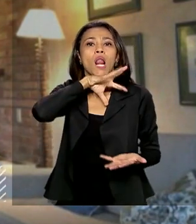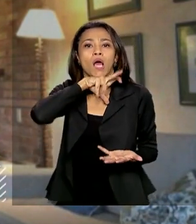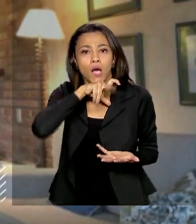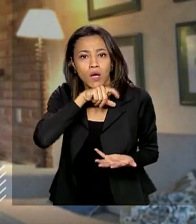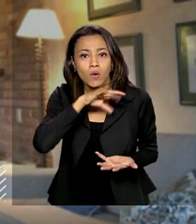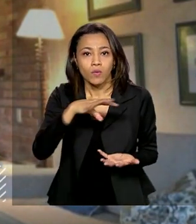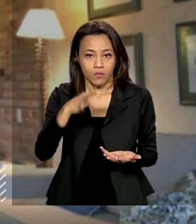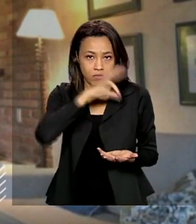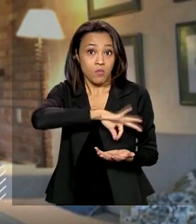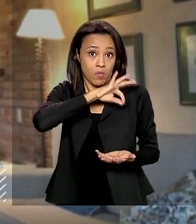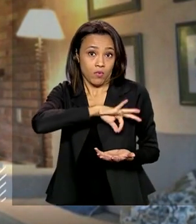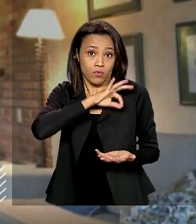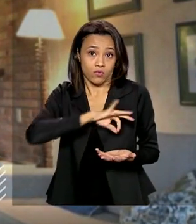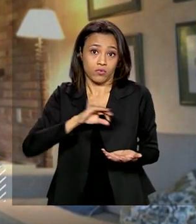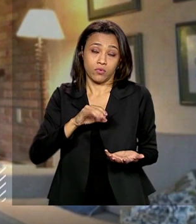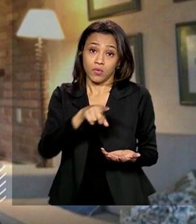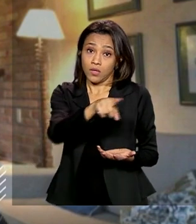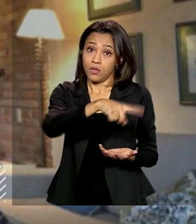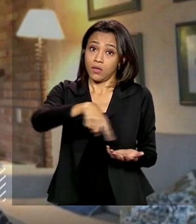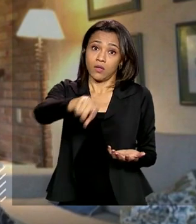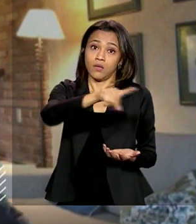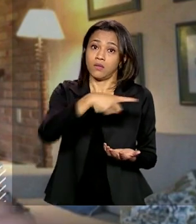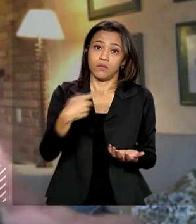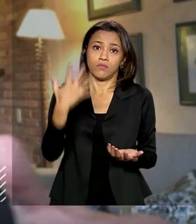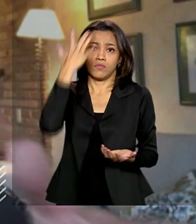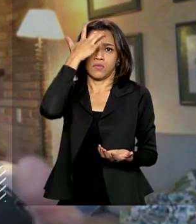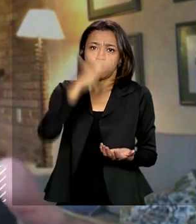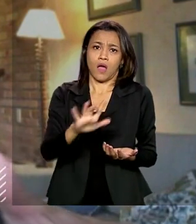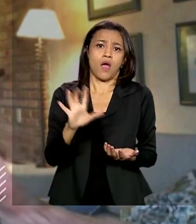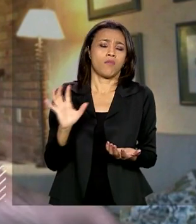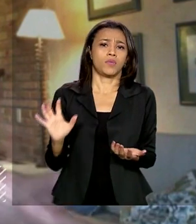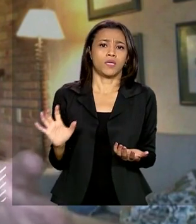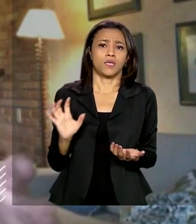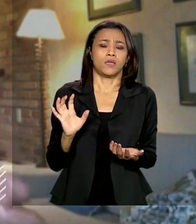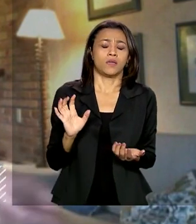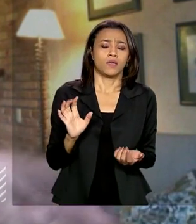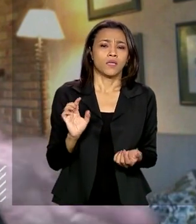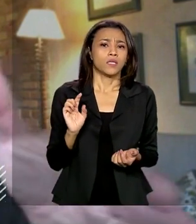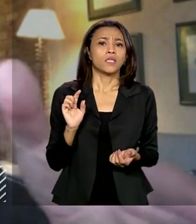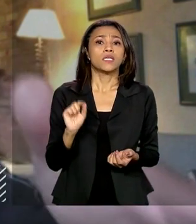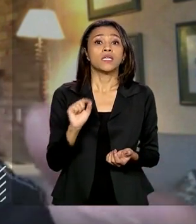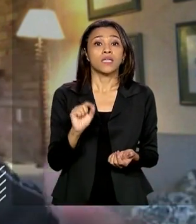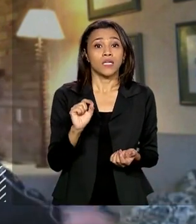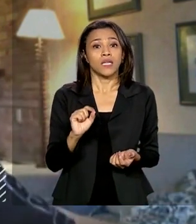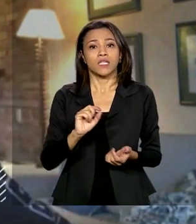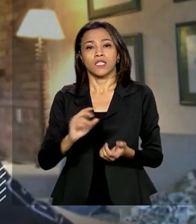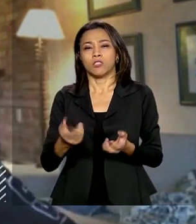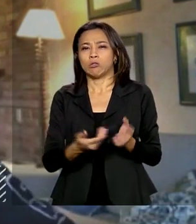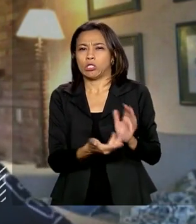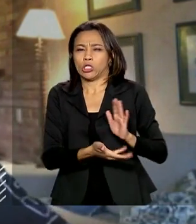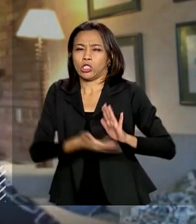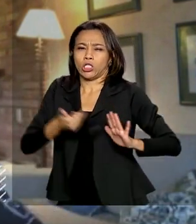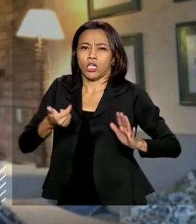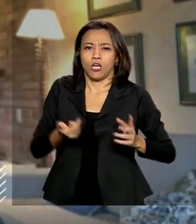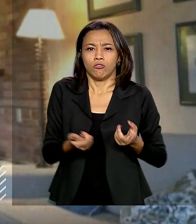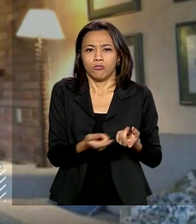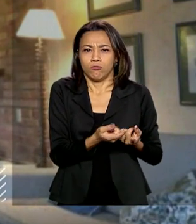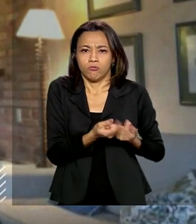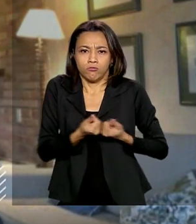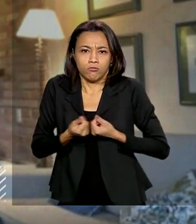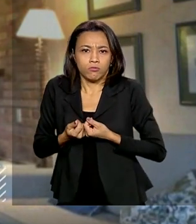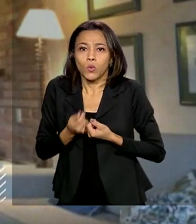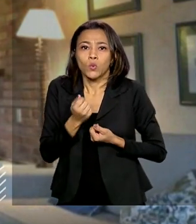não pagador de imposto. Ele não sabe que ele está sendo escorchado no imposto